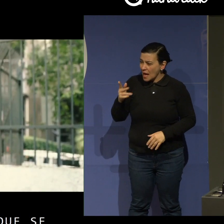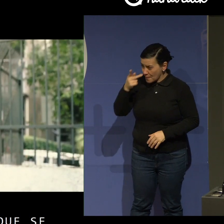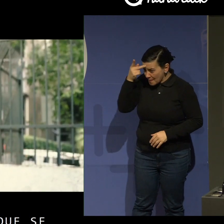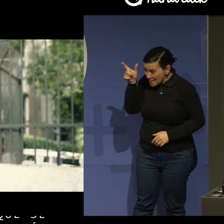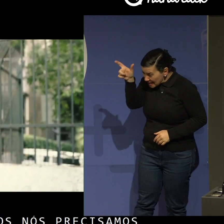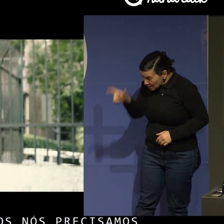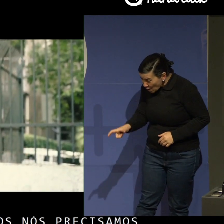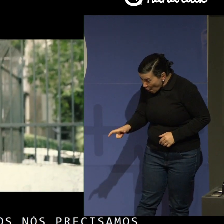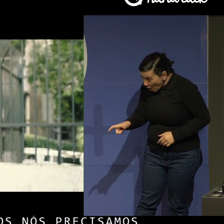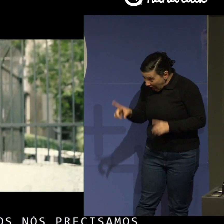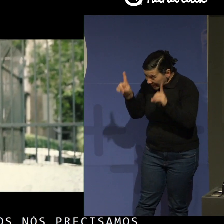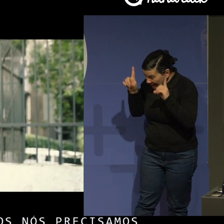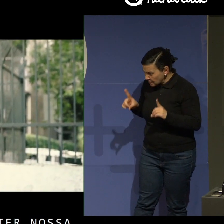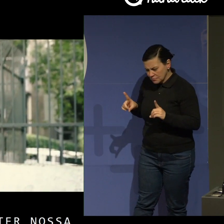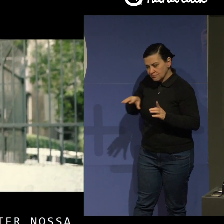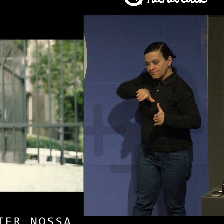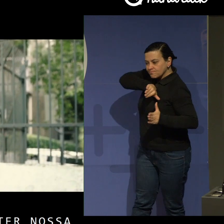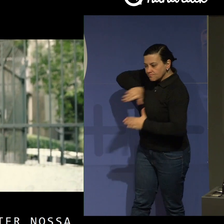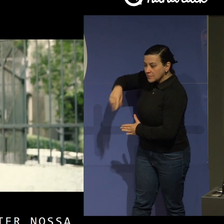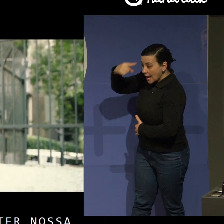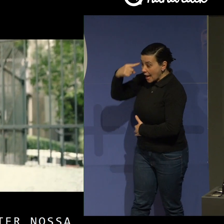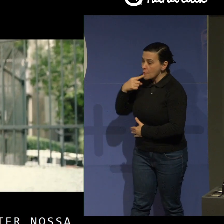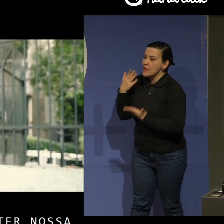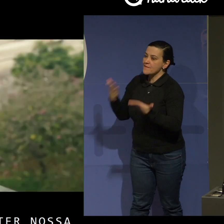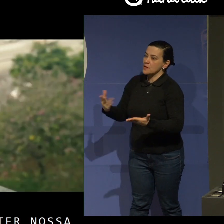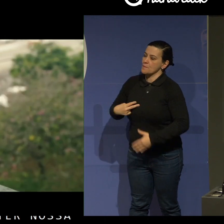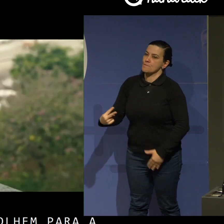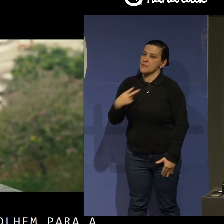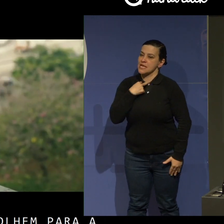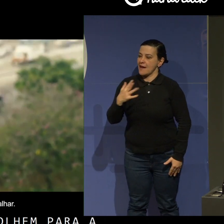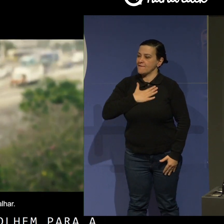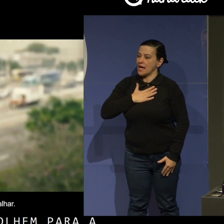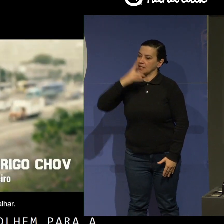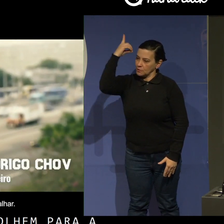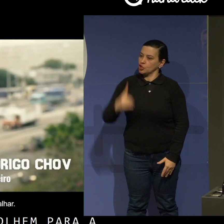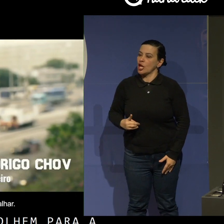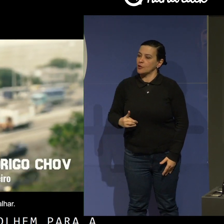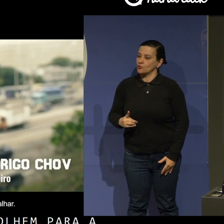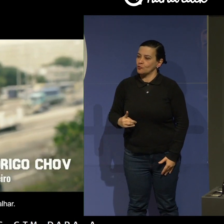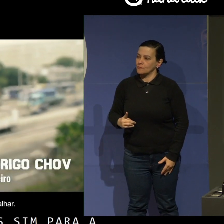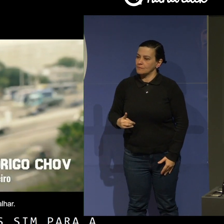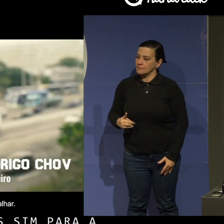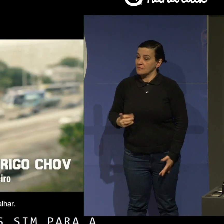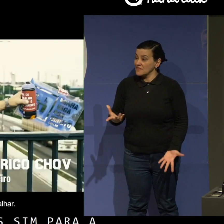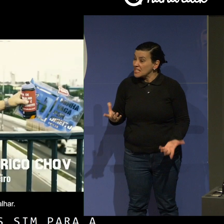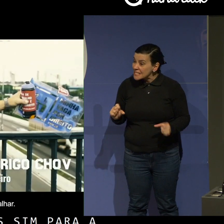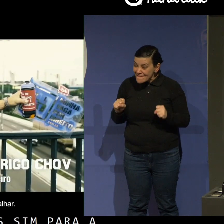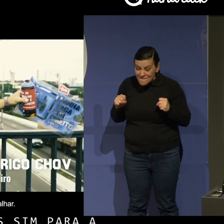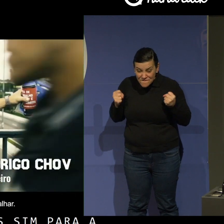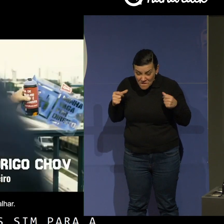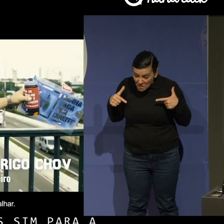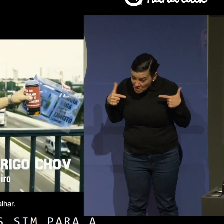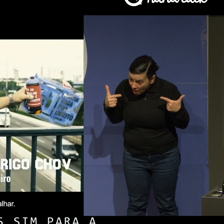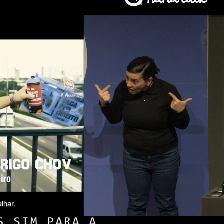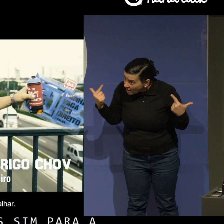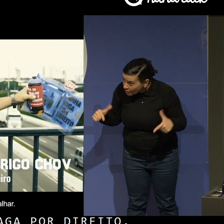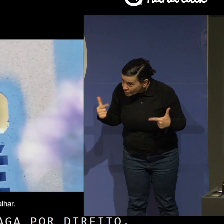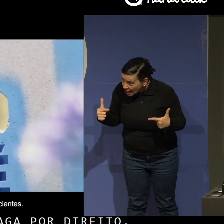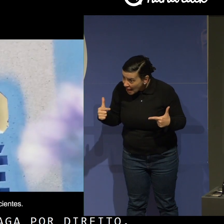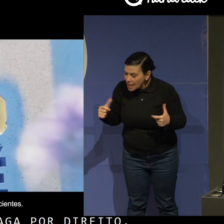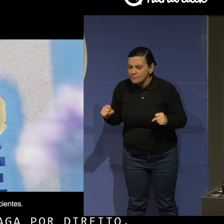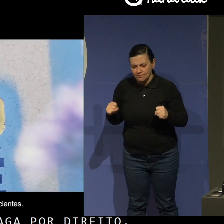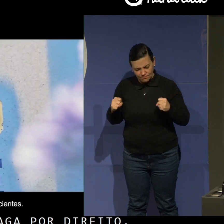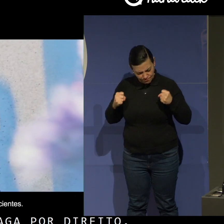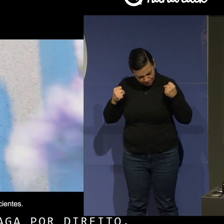pela pessoa. Minha Vaga por Direito. A tem força, gente tem garra. Rodrigo Chove, grafiteiro. para trabalhar.